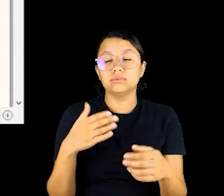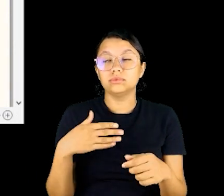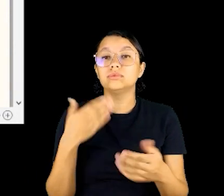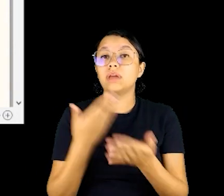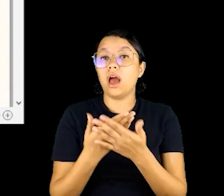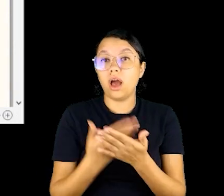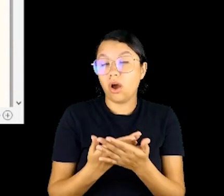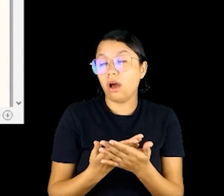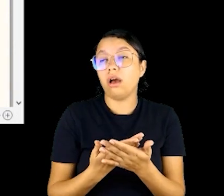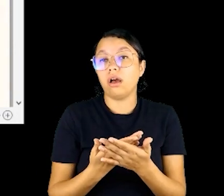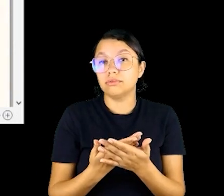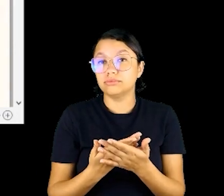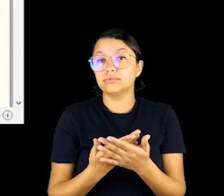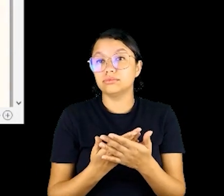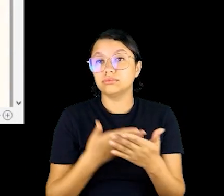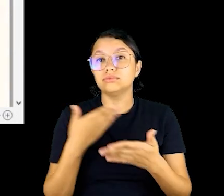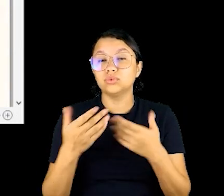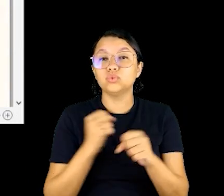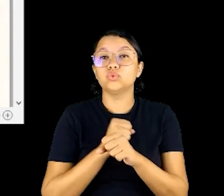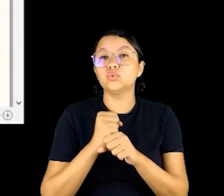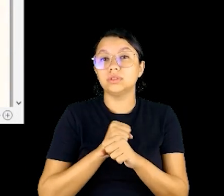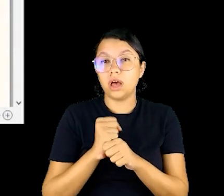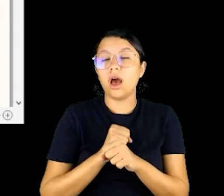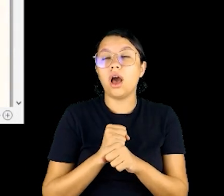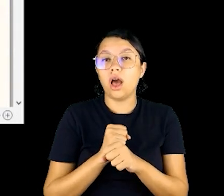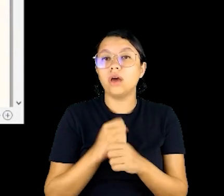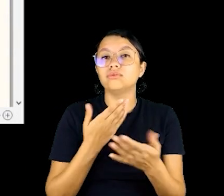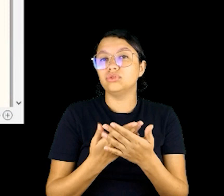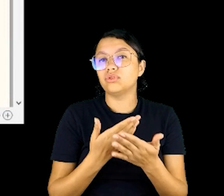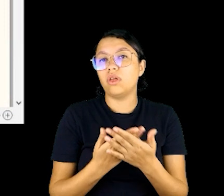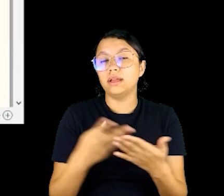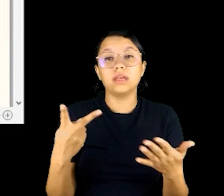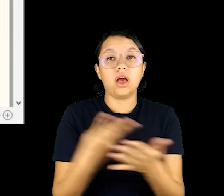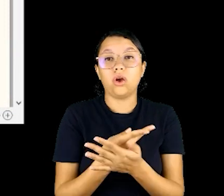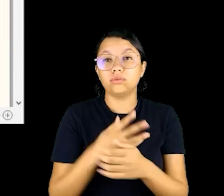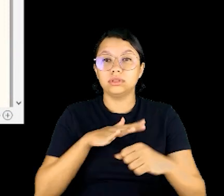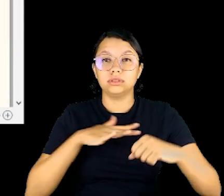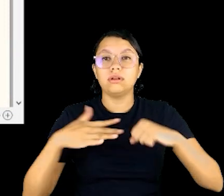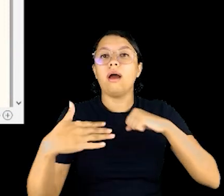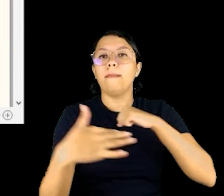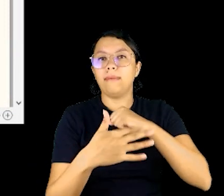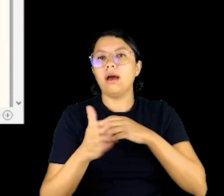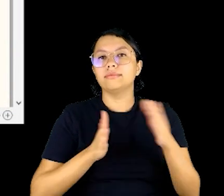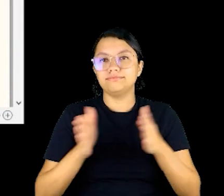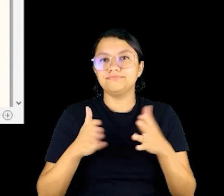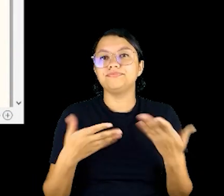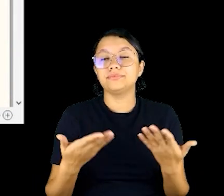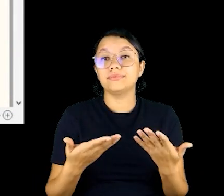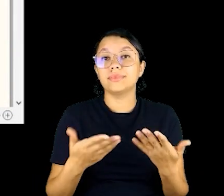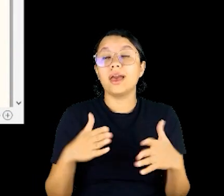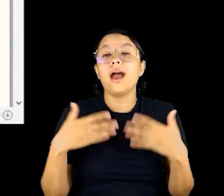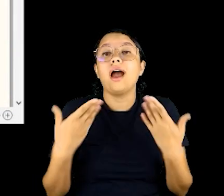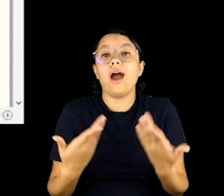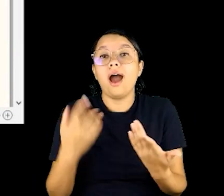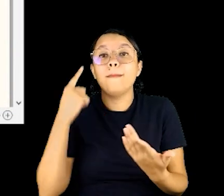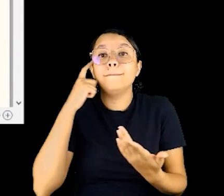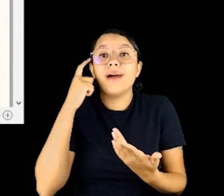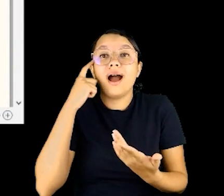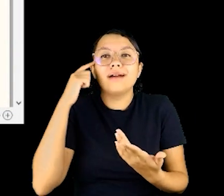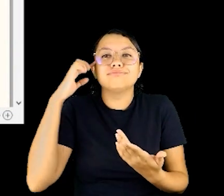no acesso na educação, nos anos letivos escolares que ocorreram durante a pandemia. Então,